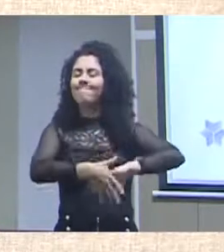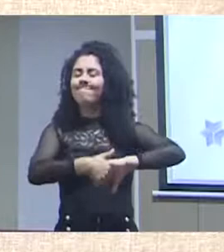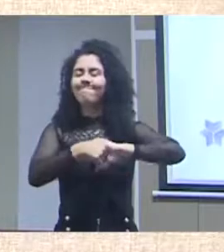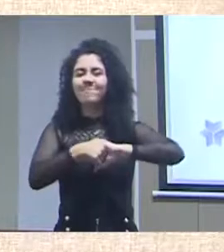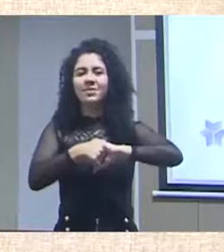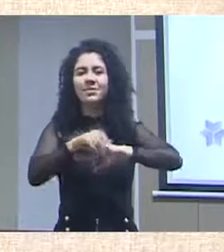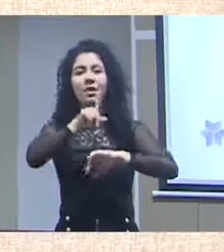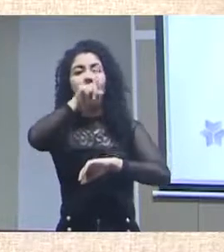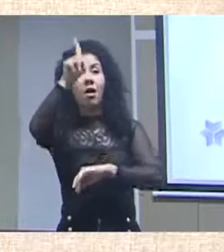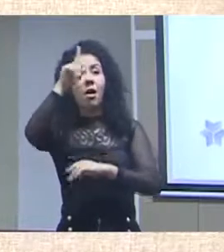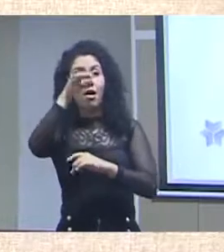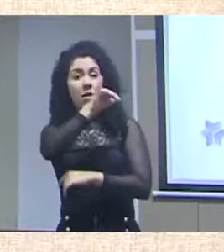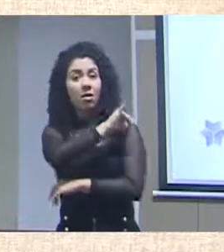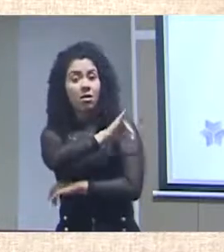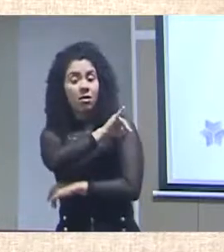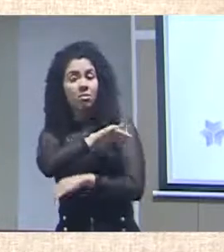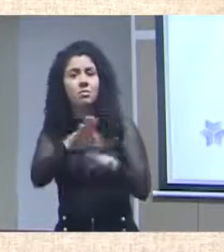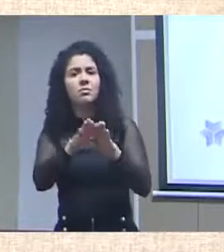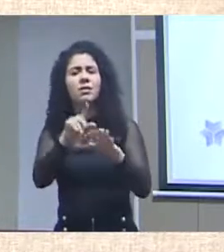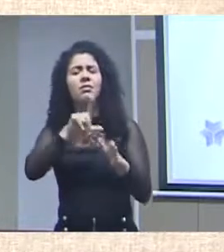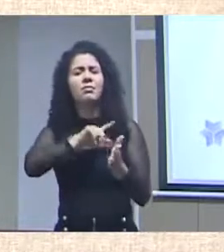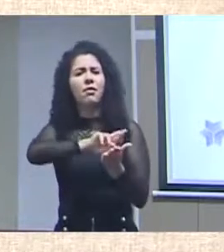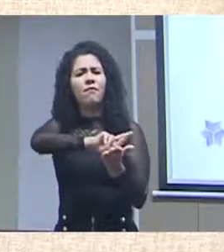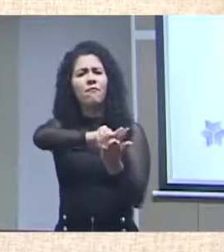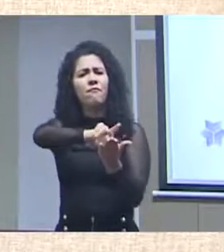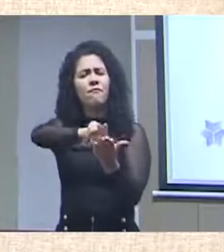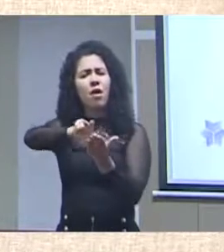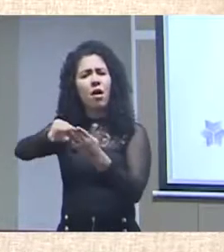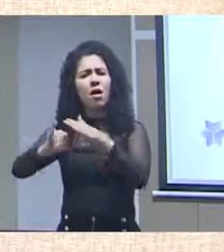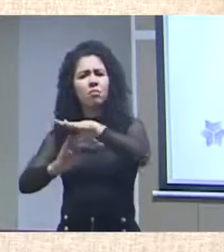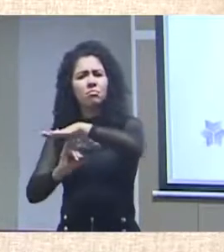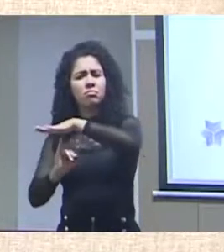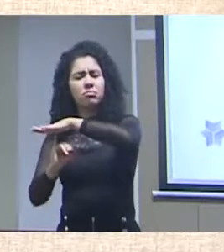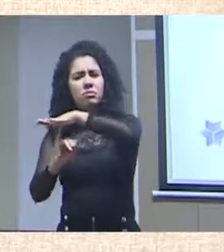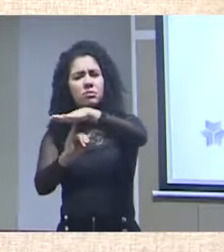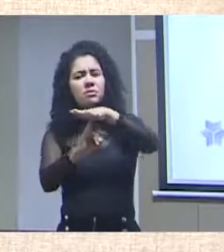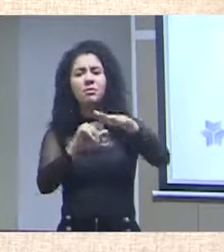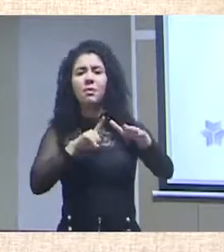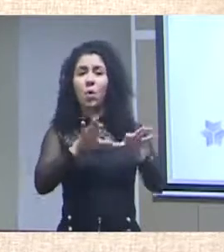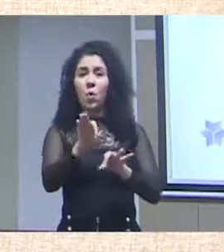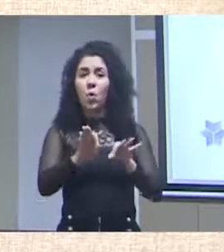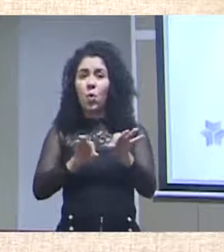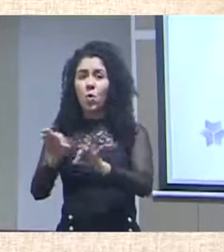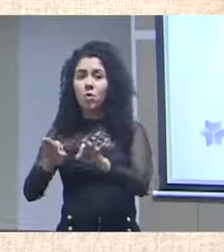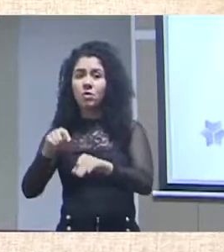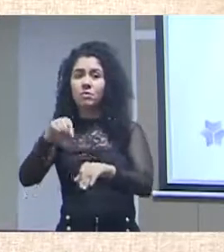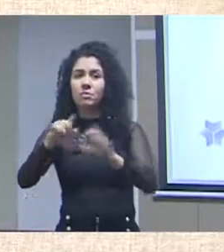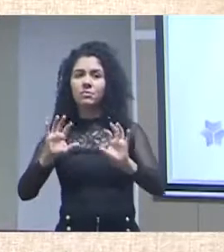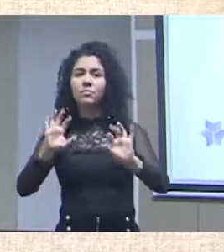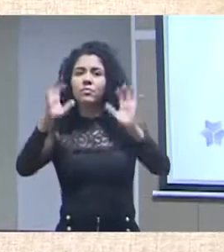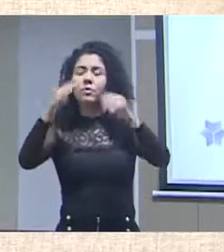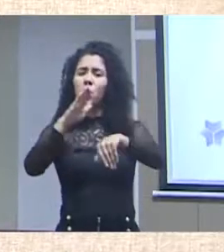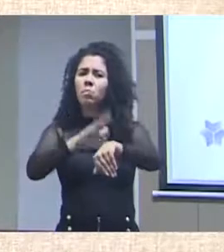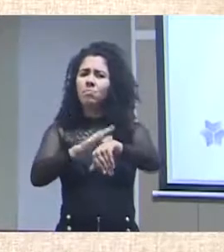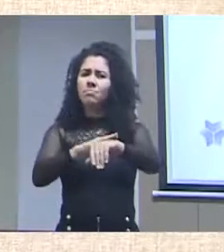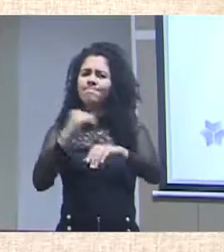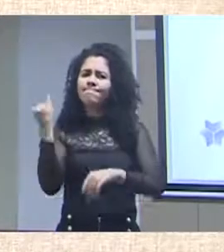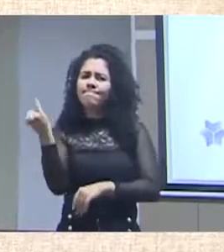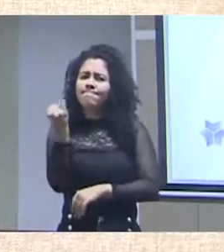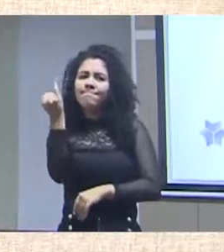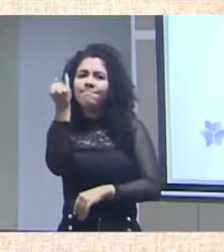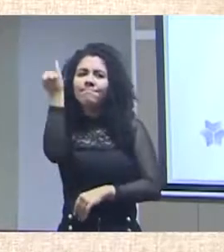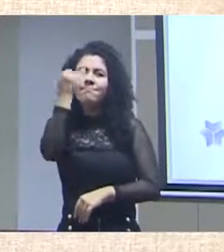no Rio também, e as várias instituições que estão promovendo esse evento, que eu acho que é um momento importante